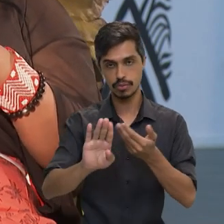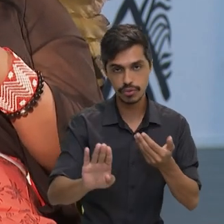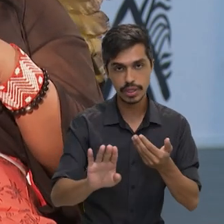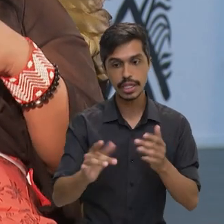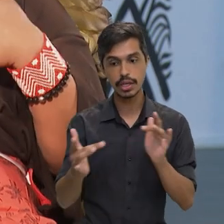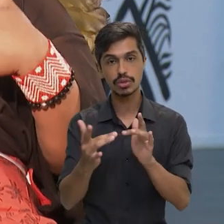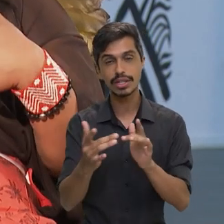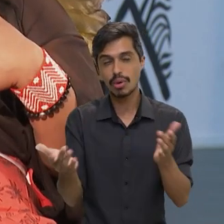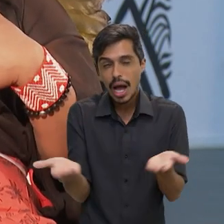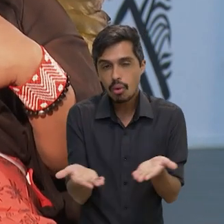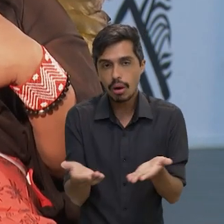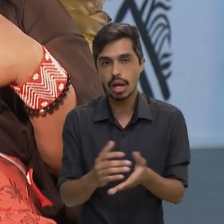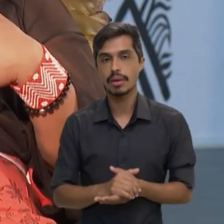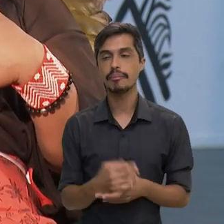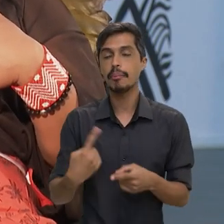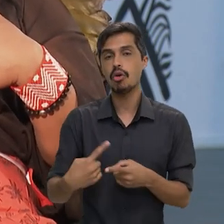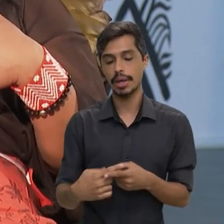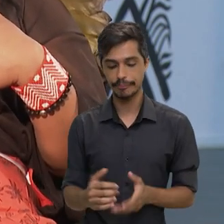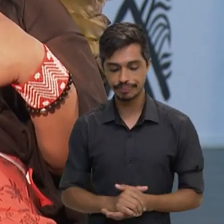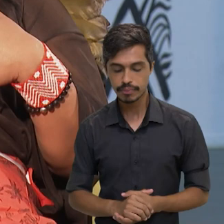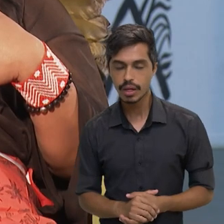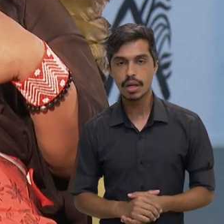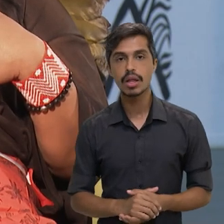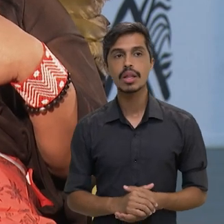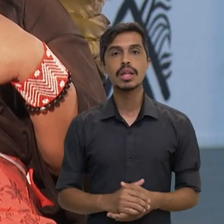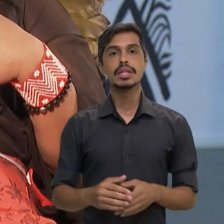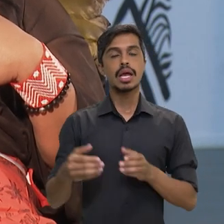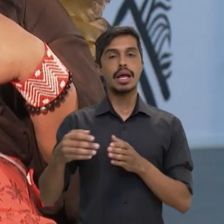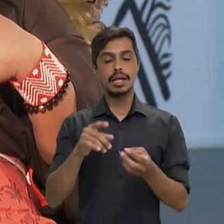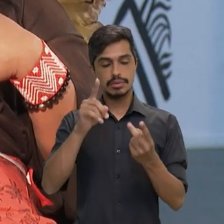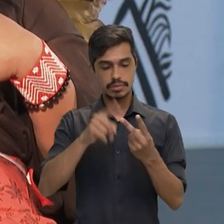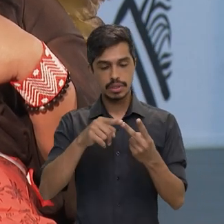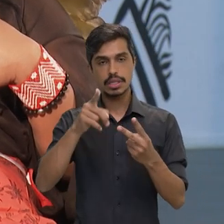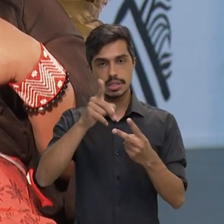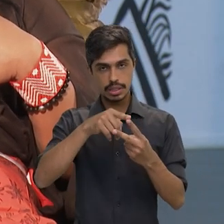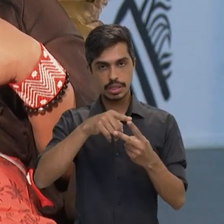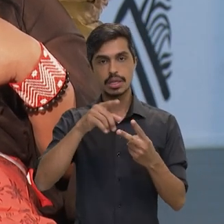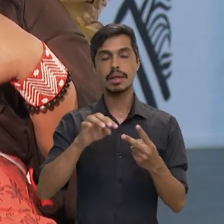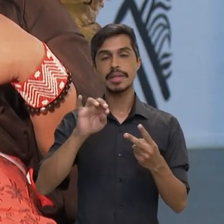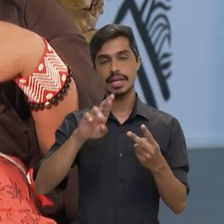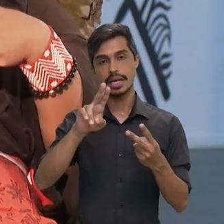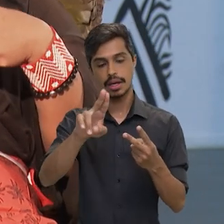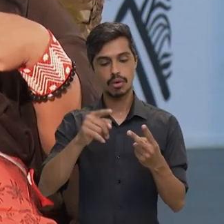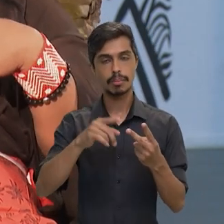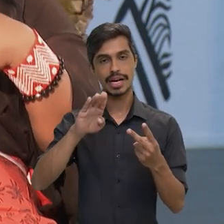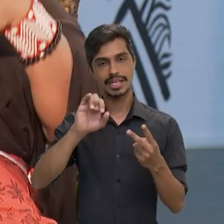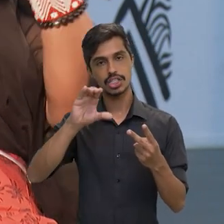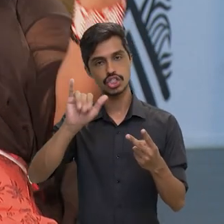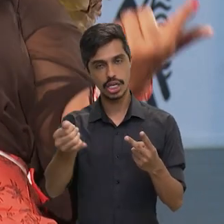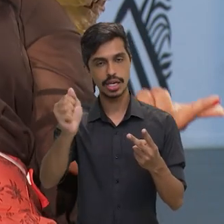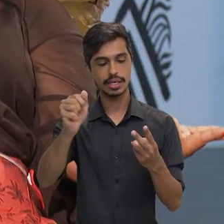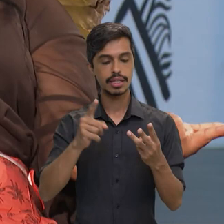isolados e recente contato, né? Porque tanto na Trincheira-Bacajá, quanto na Pitereua, quanto na